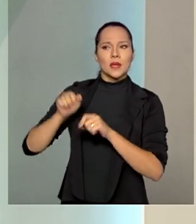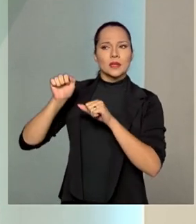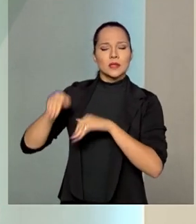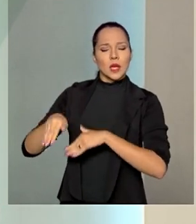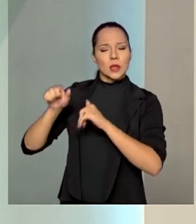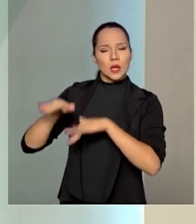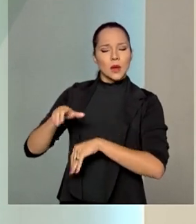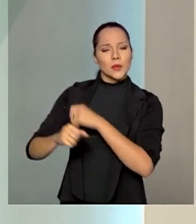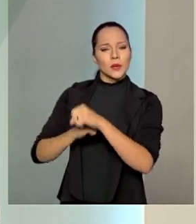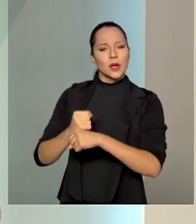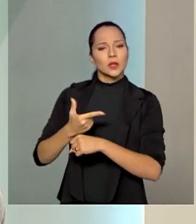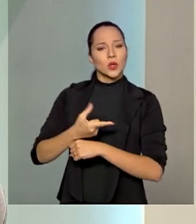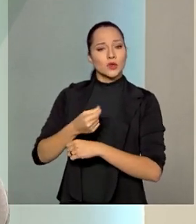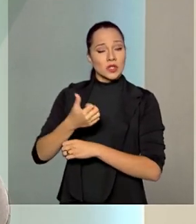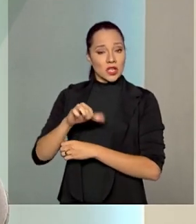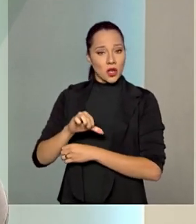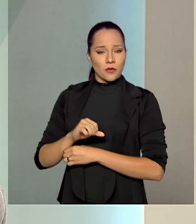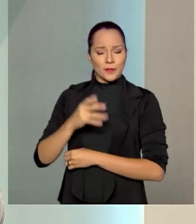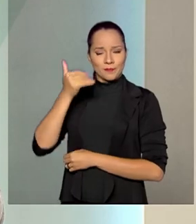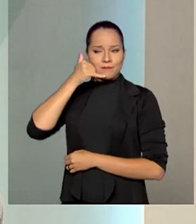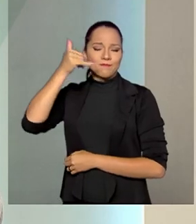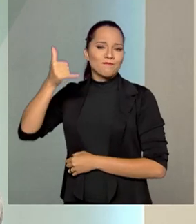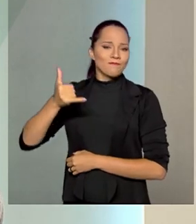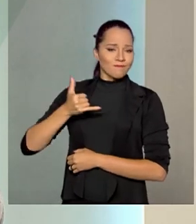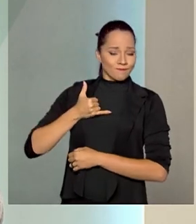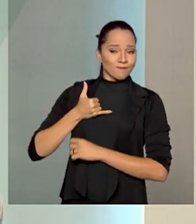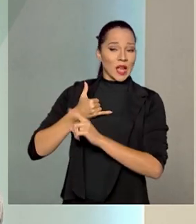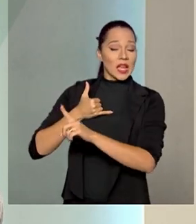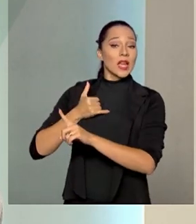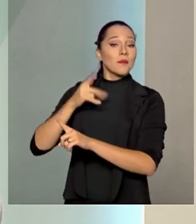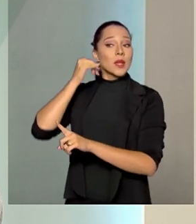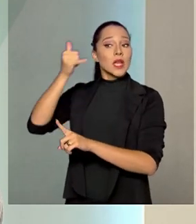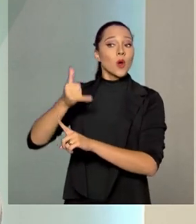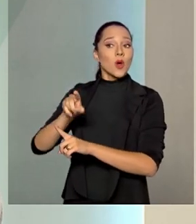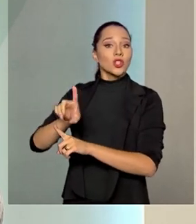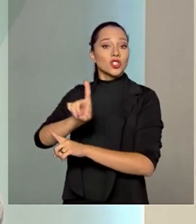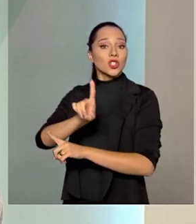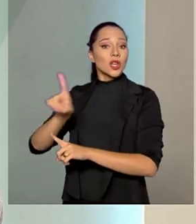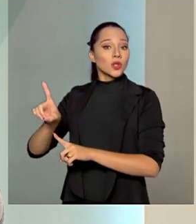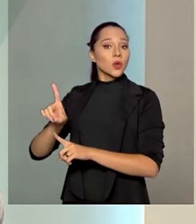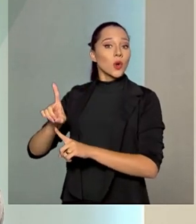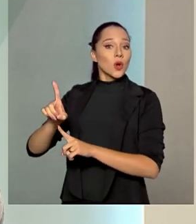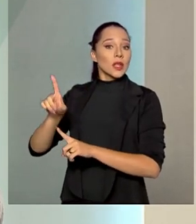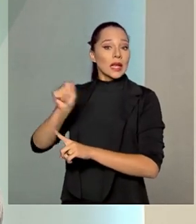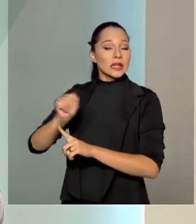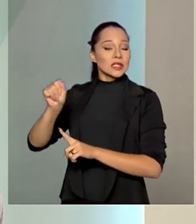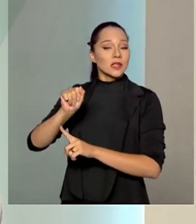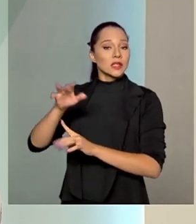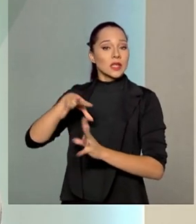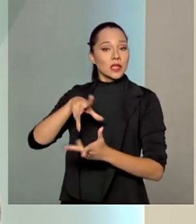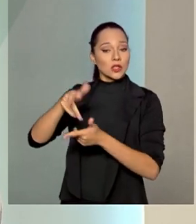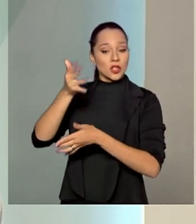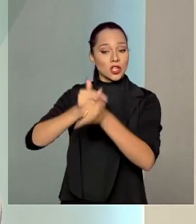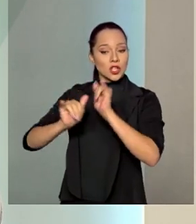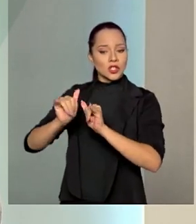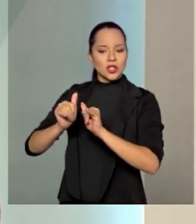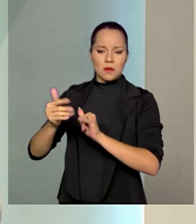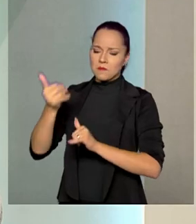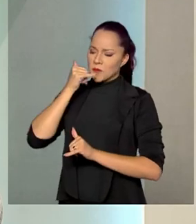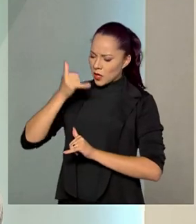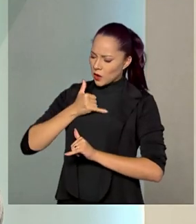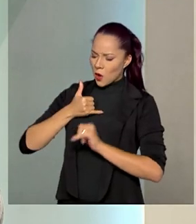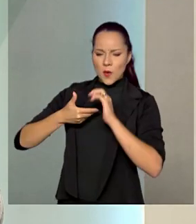2019, eu recebi uma ligação do diretor executivo da Agência Internacional de Energia, me cumprimentando,